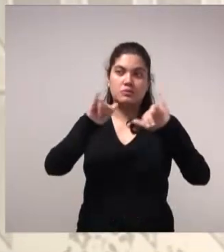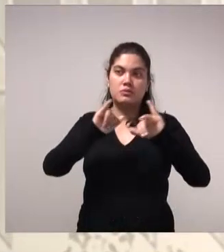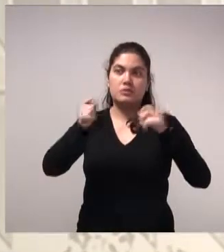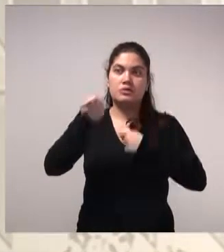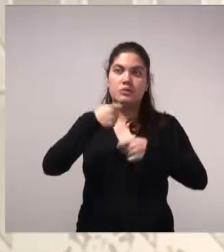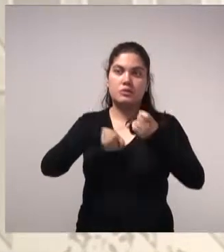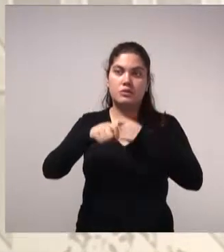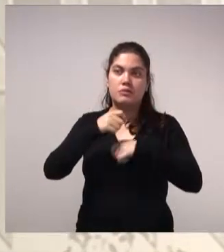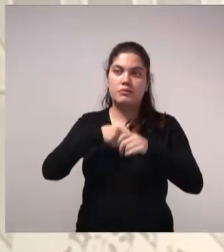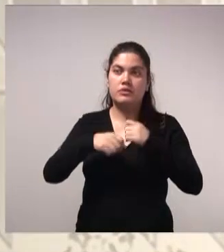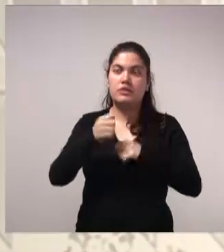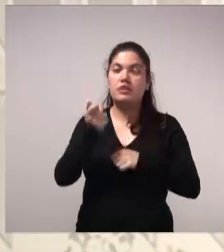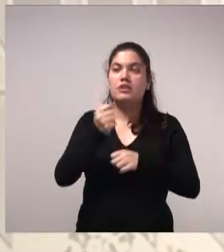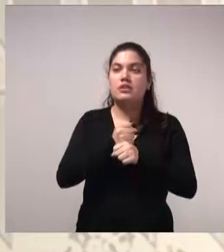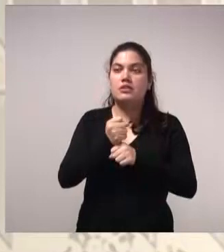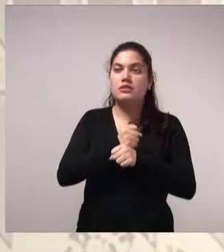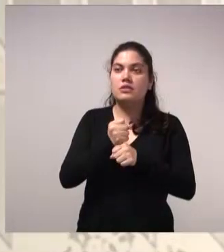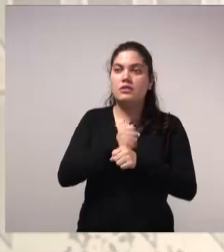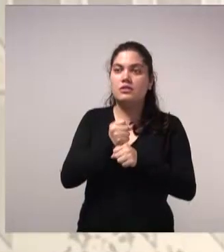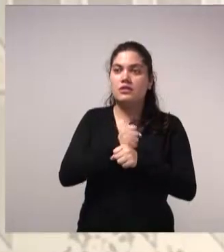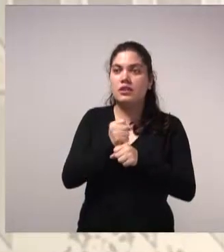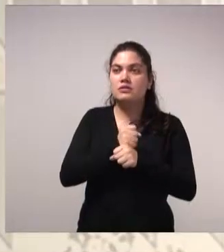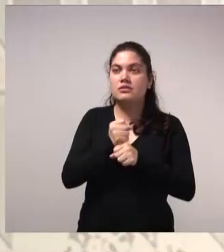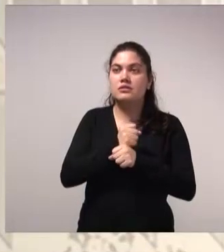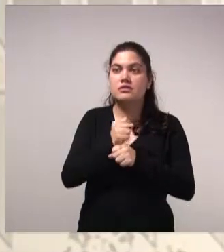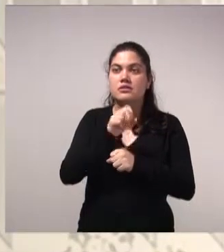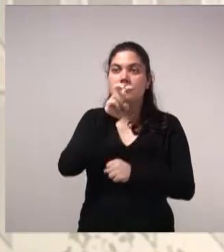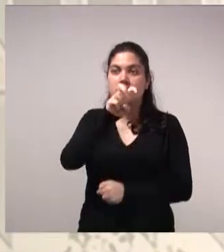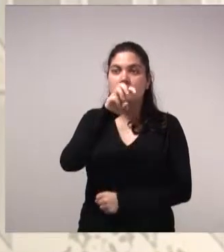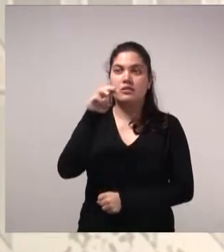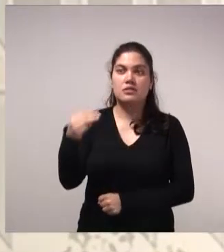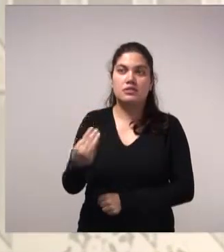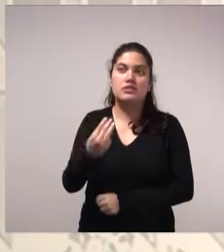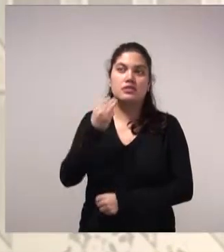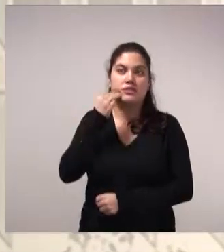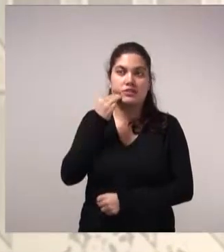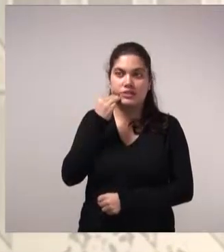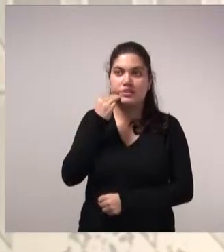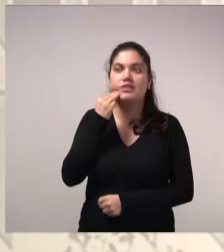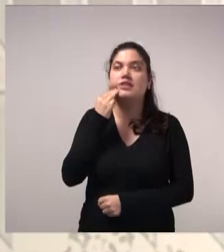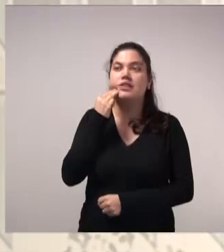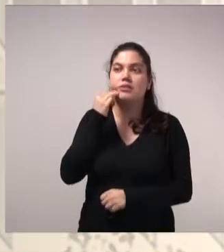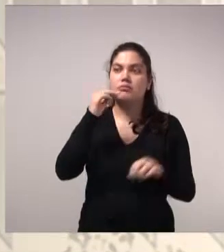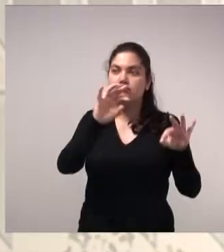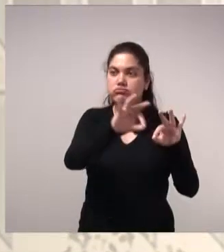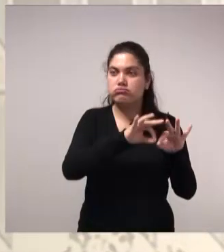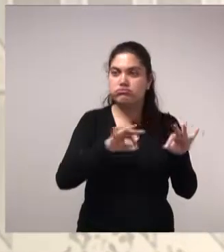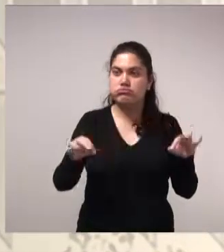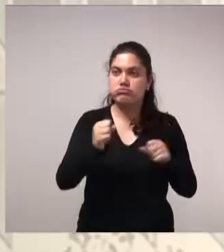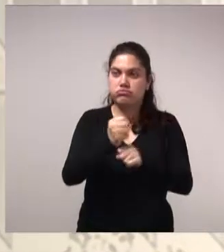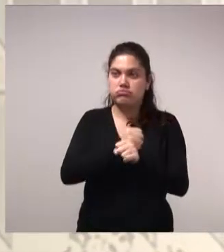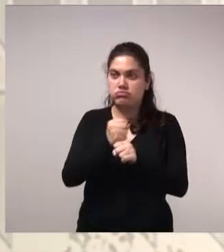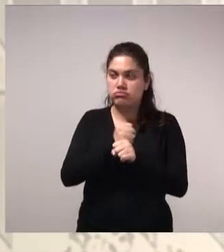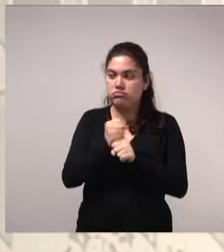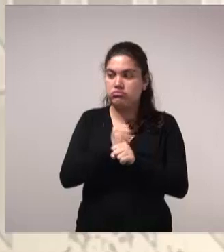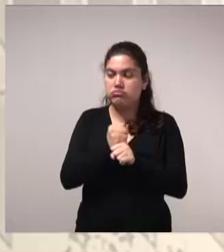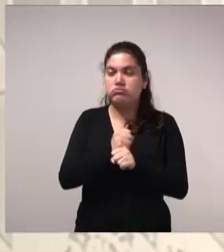anual de 5 milhões de metros cúbicos ano. Ou seja,